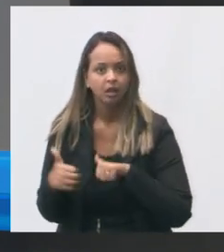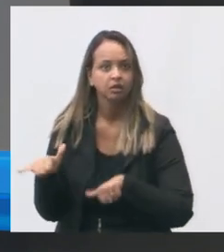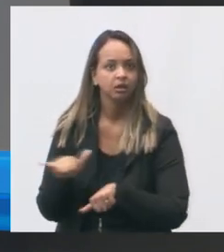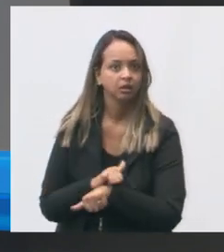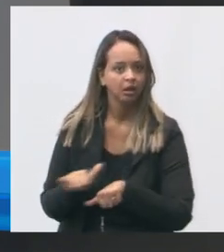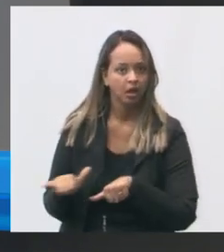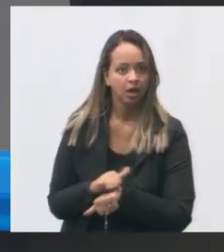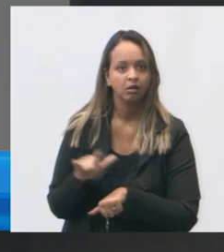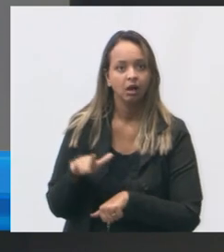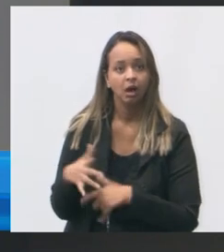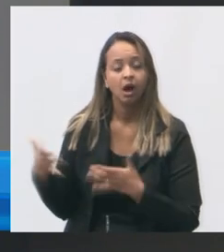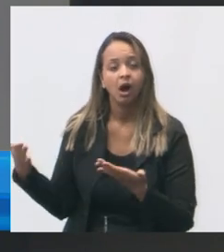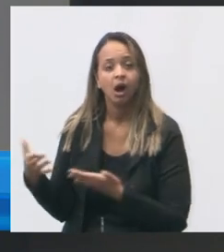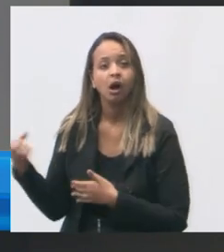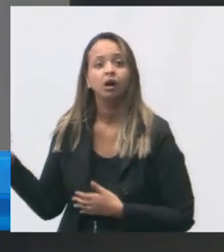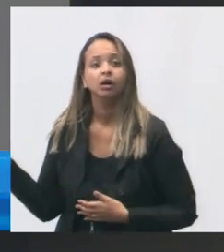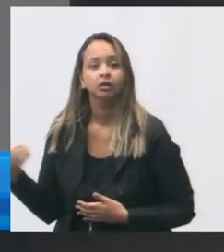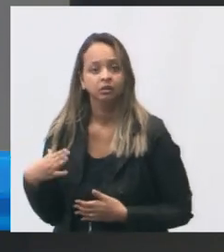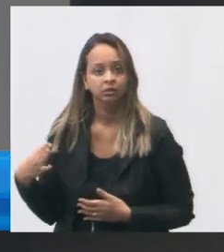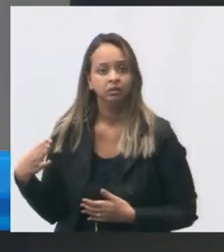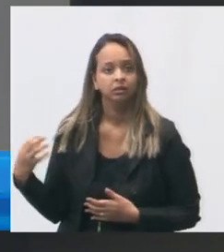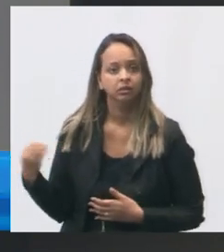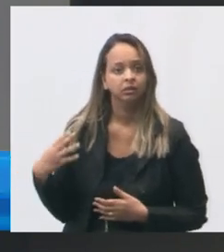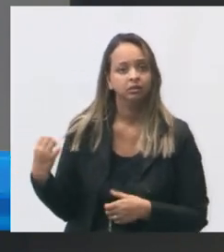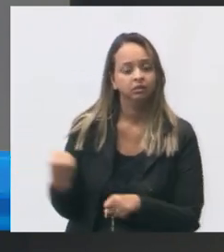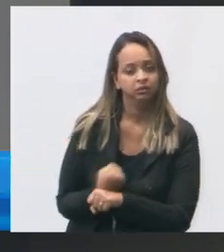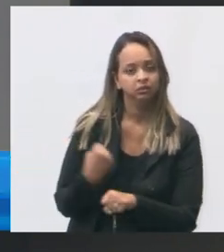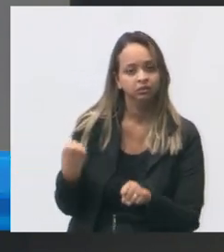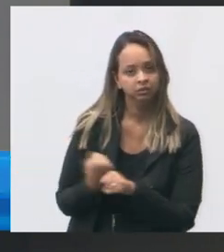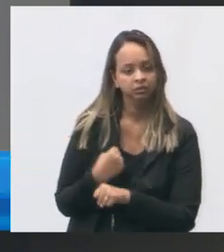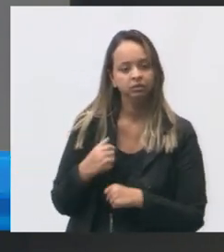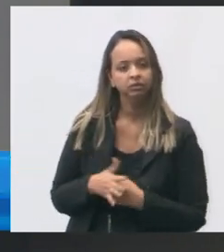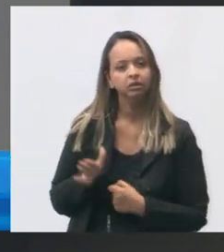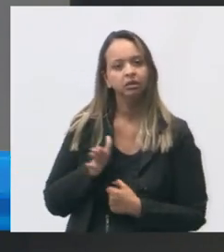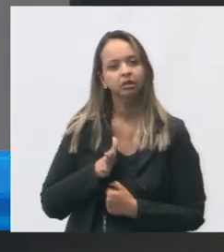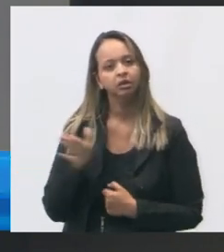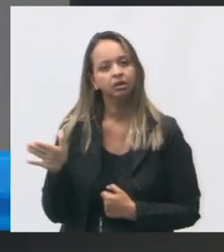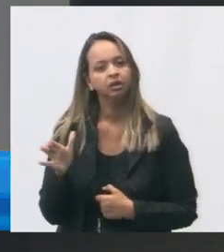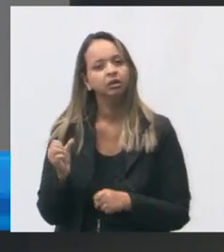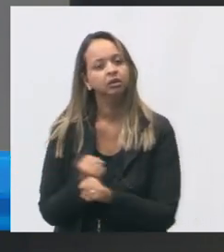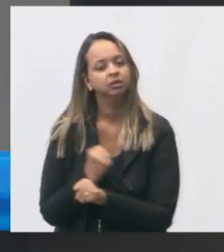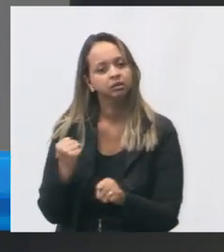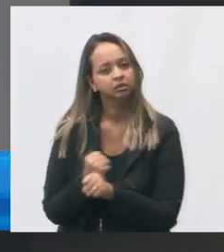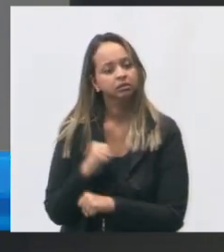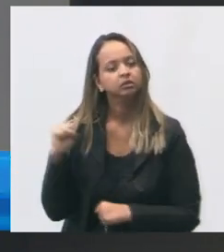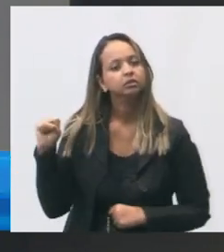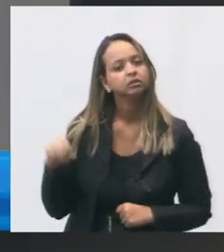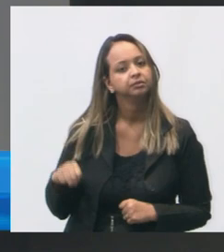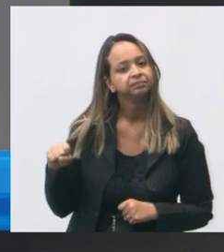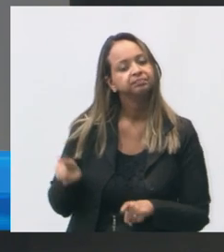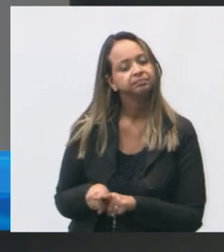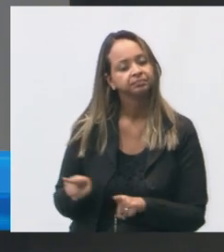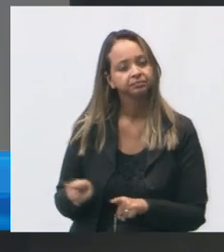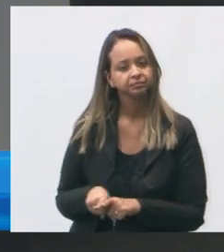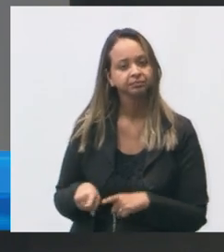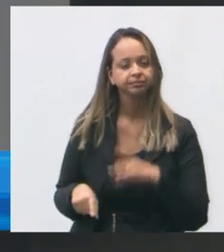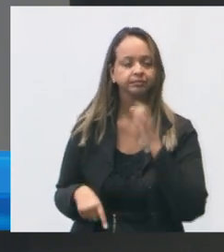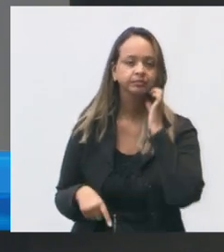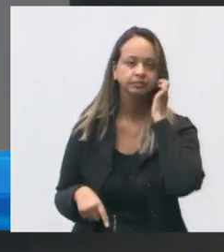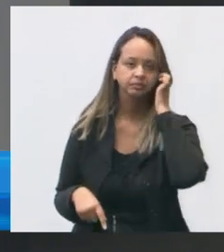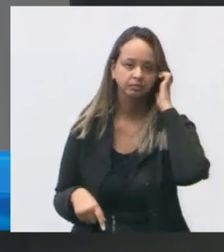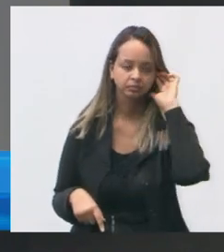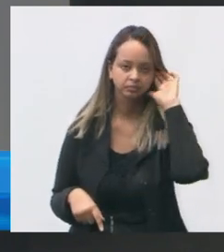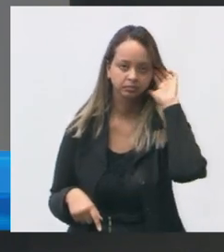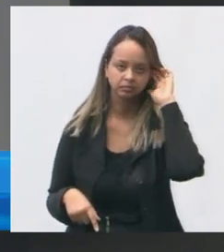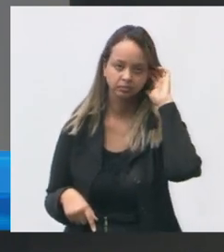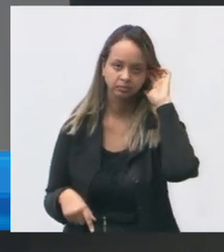é a nova unidade de saúde da Santa Maria que está sendo construída tivemos na obra também e tinha a equipe da empresa